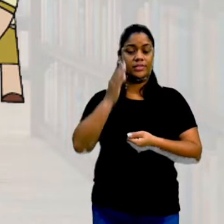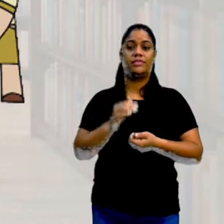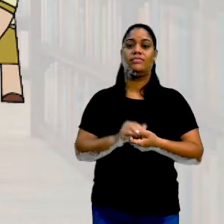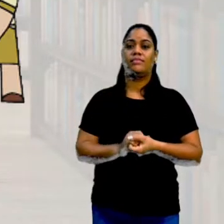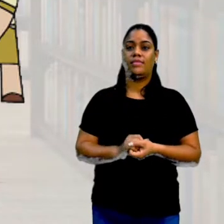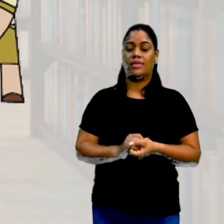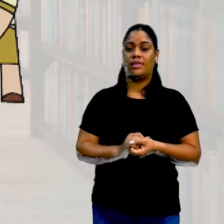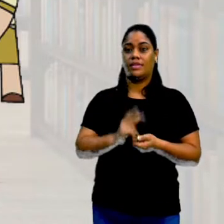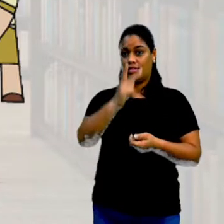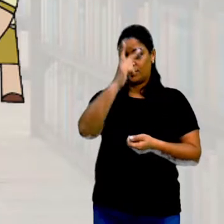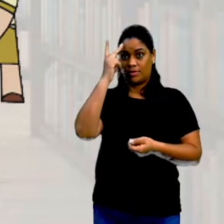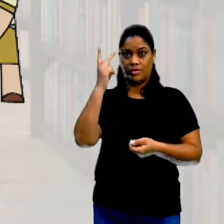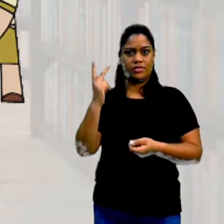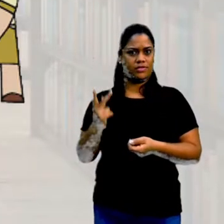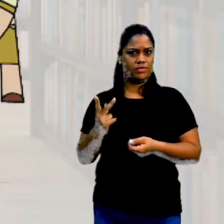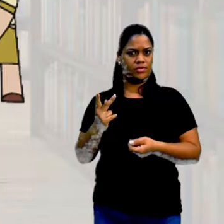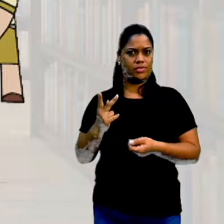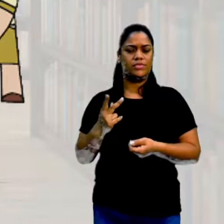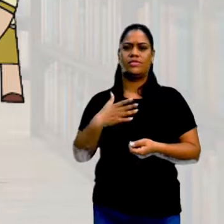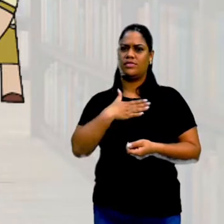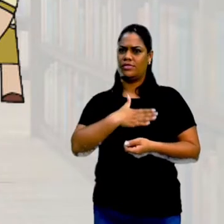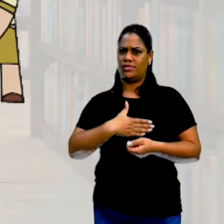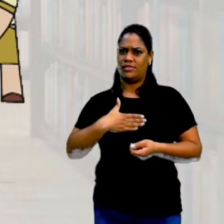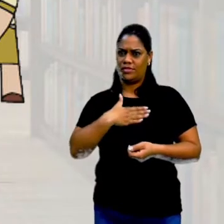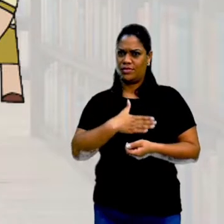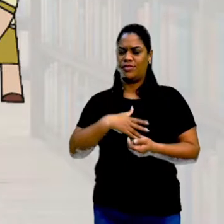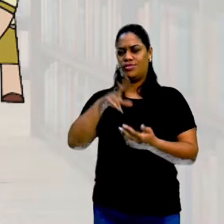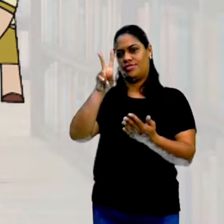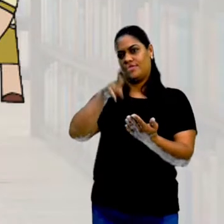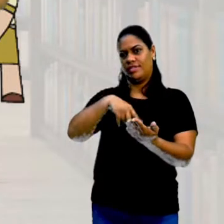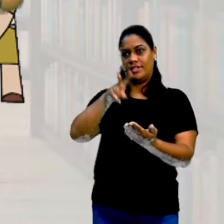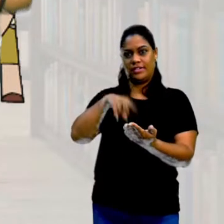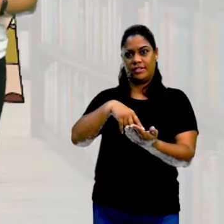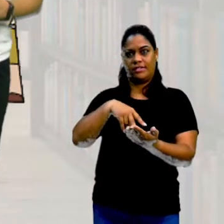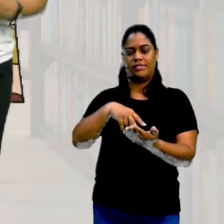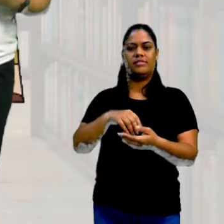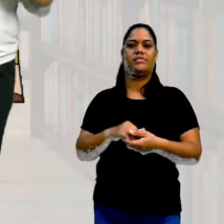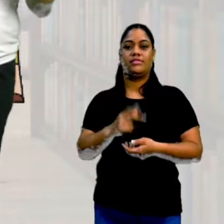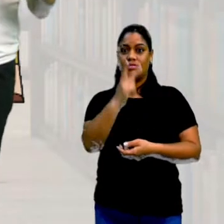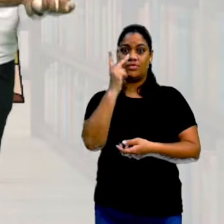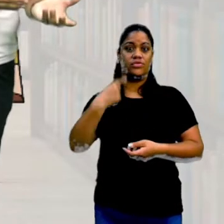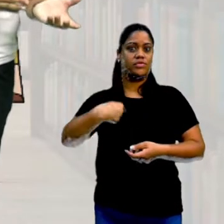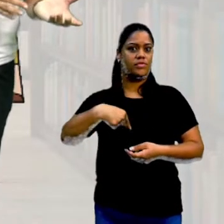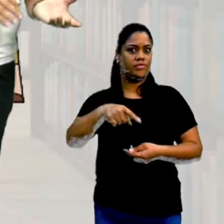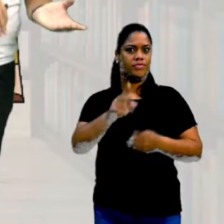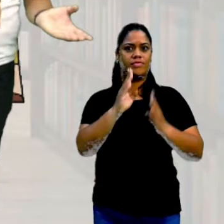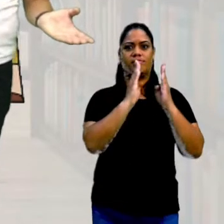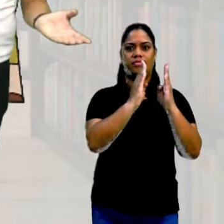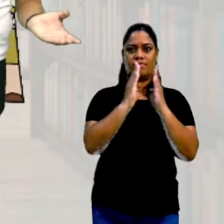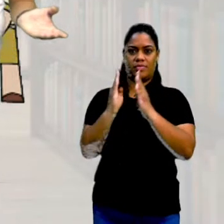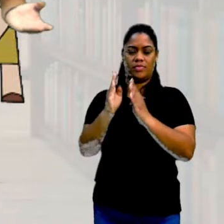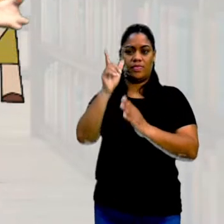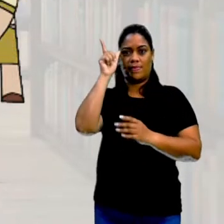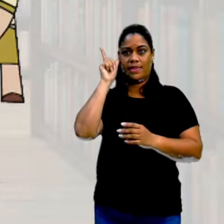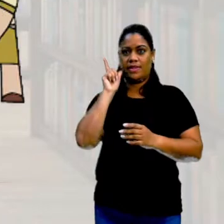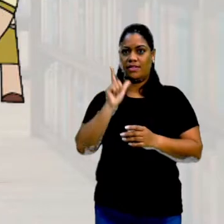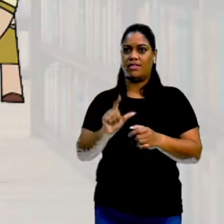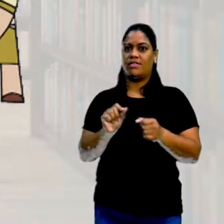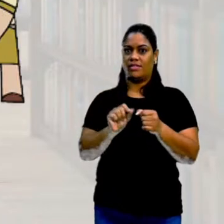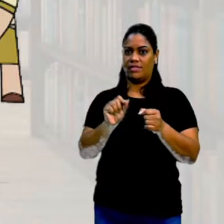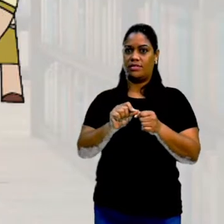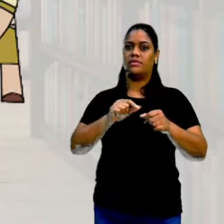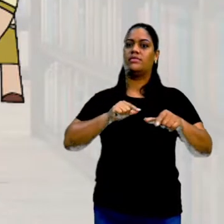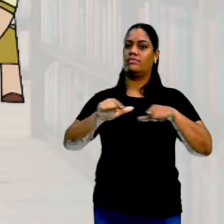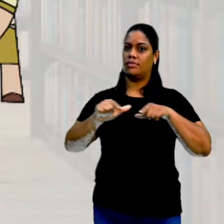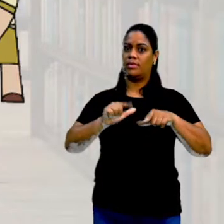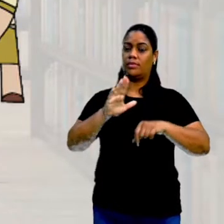o público predominante, quais os livros que eles gostam mais e, assim, conseguir fazer o serviço